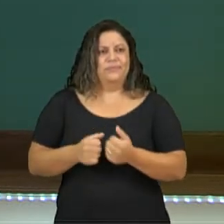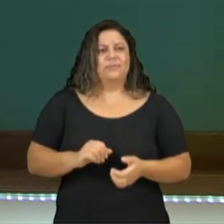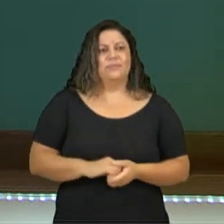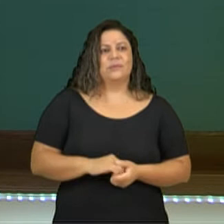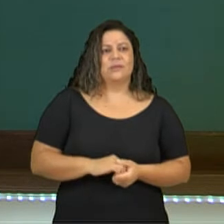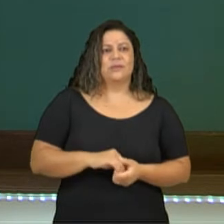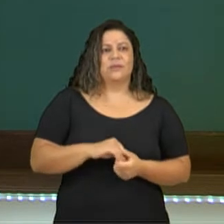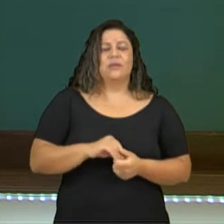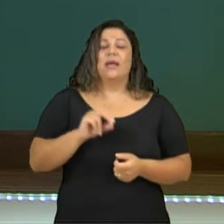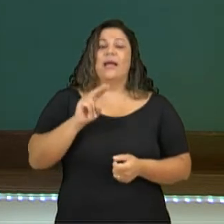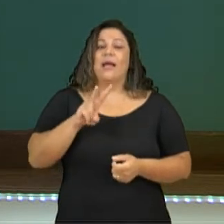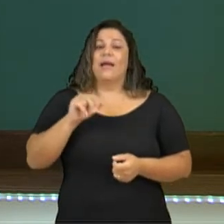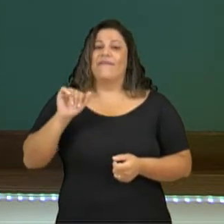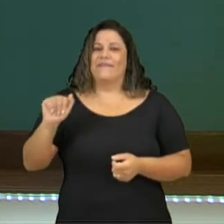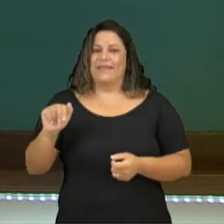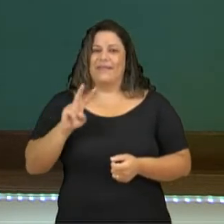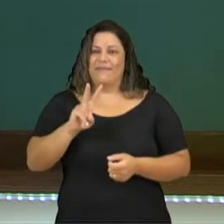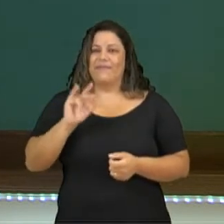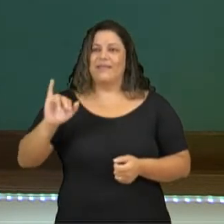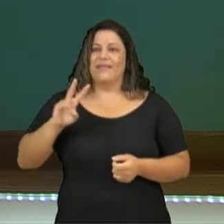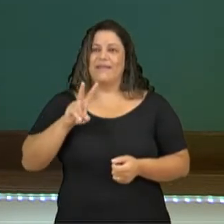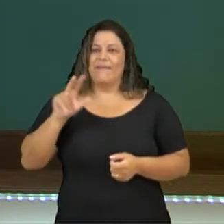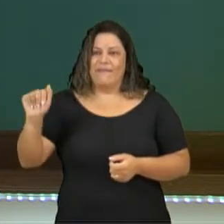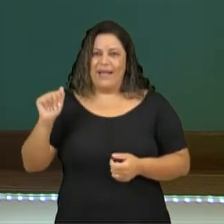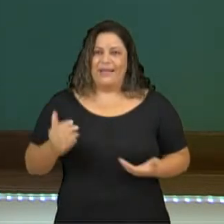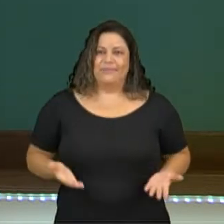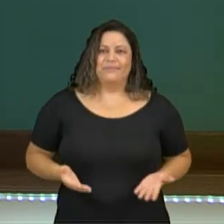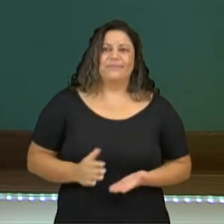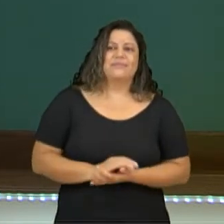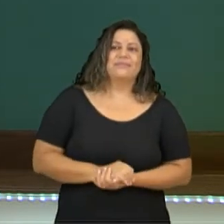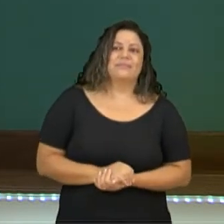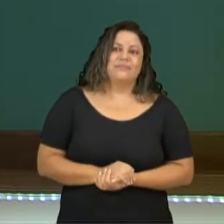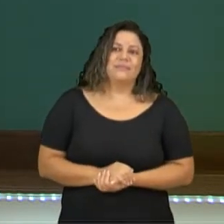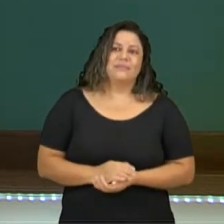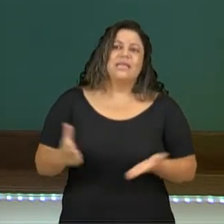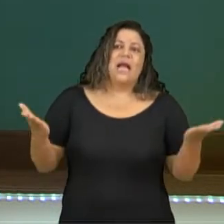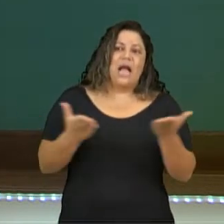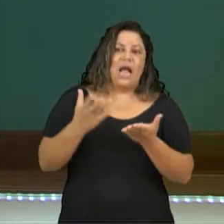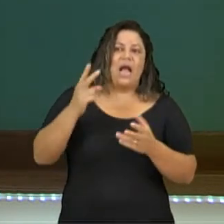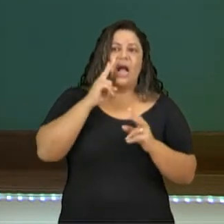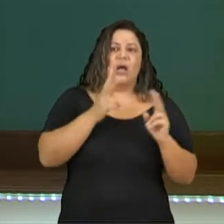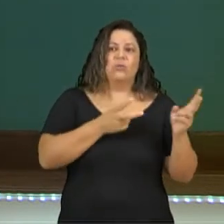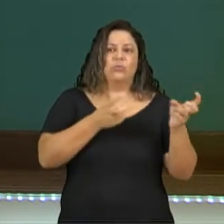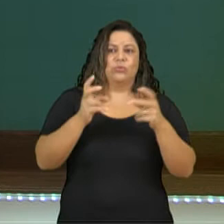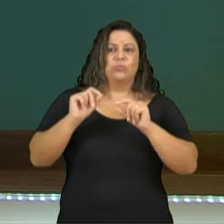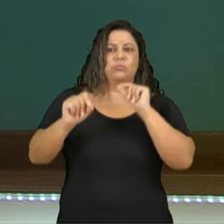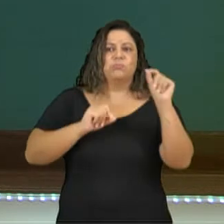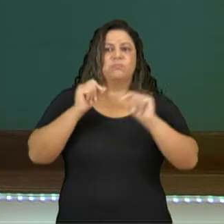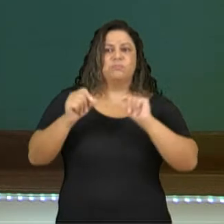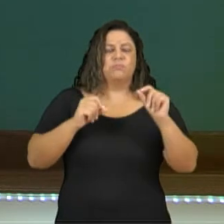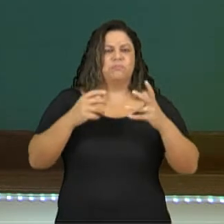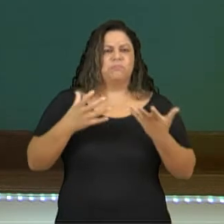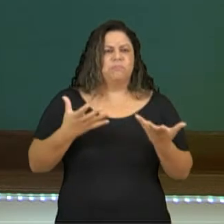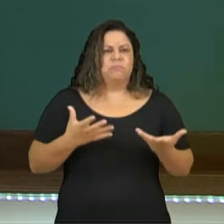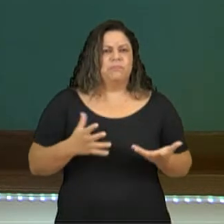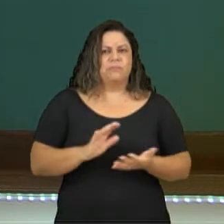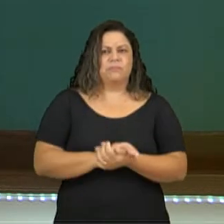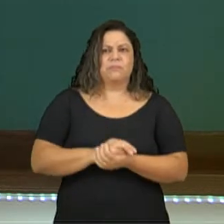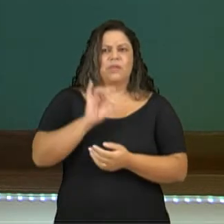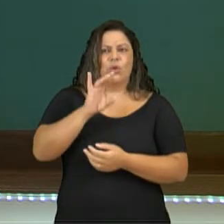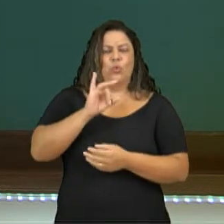por A e fica bíba, mejor. Ali, para ustedes, o que a gente faz? É só